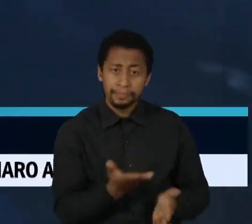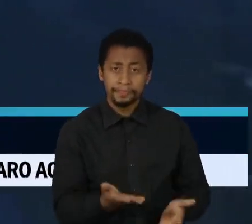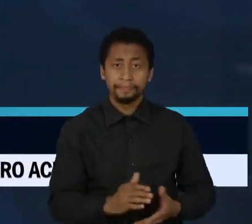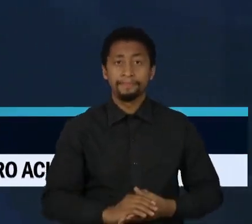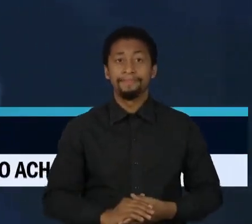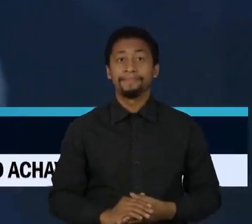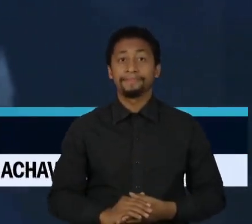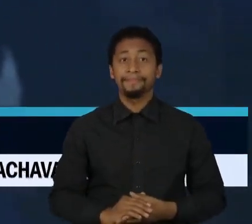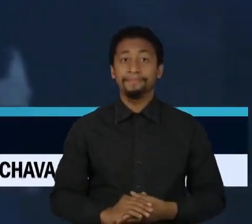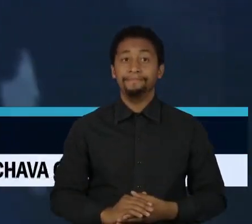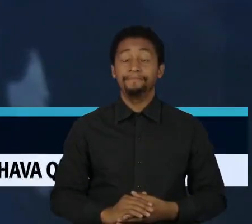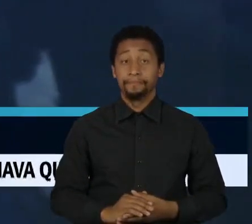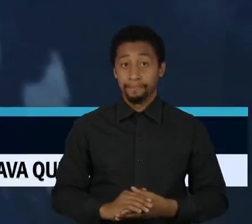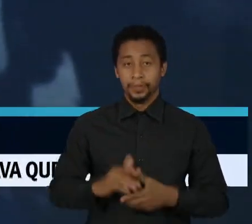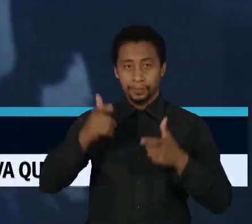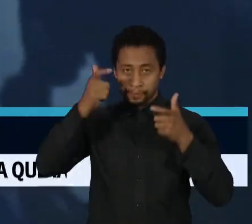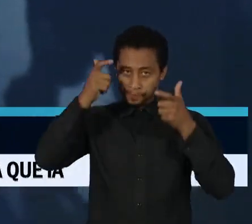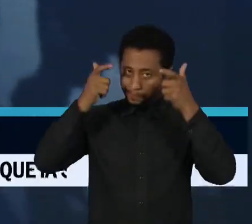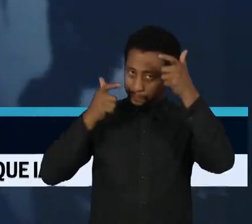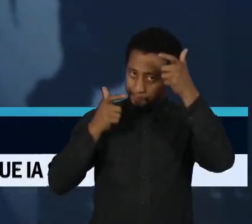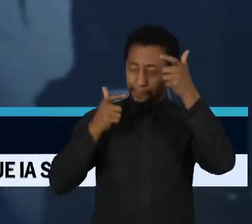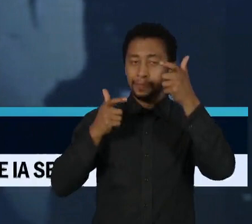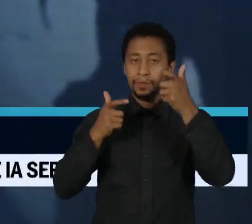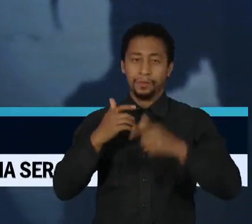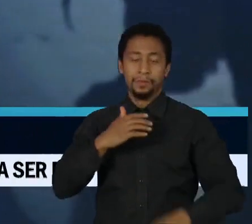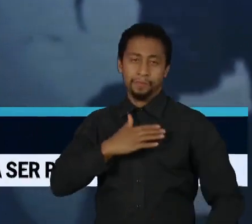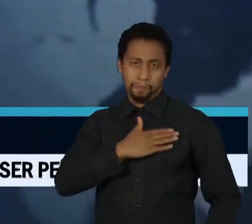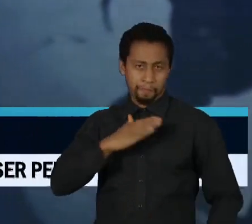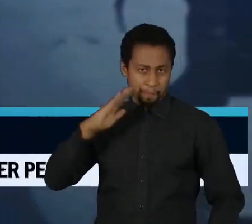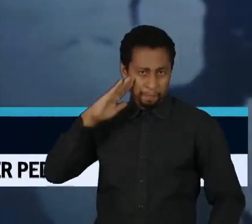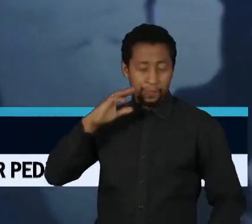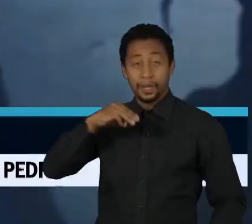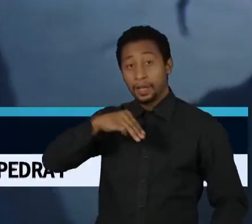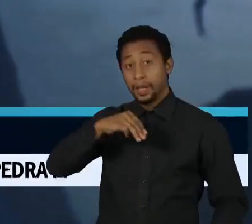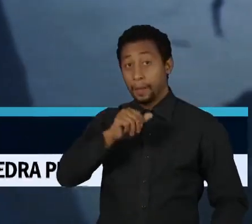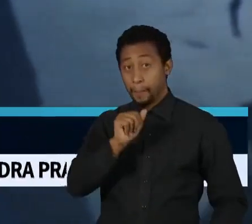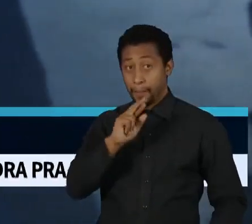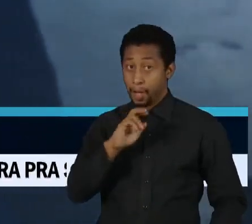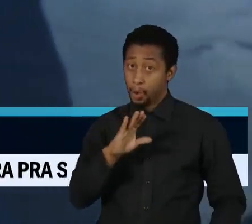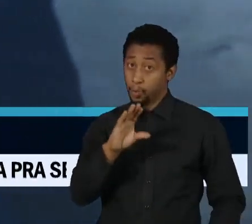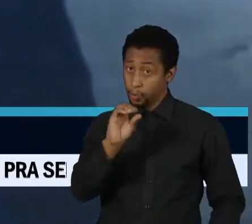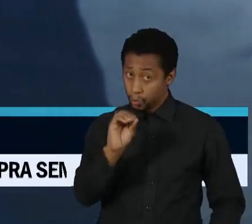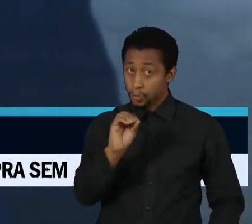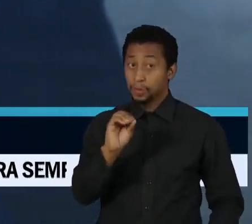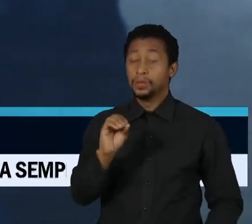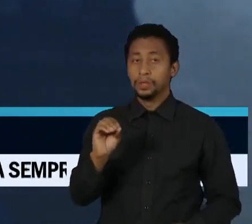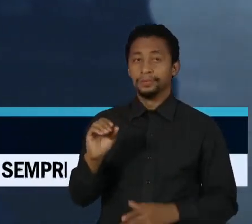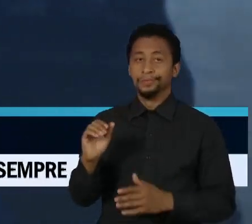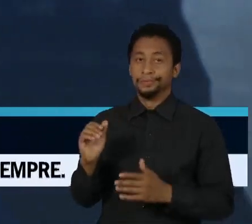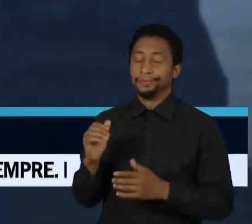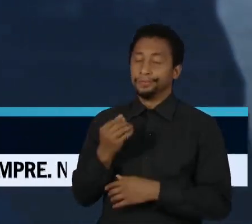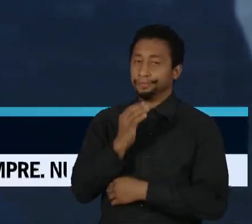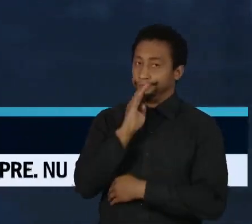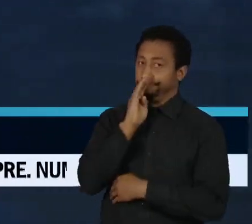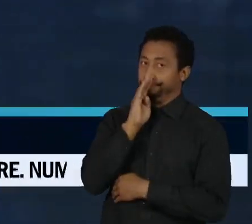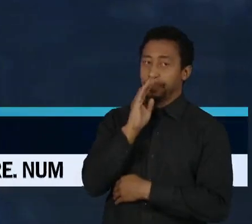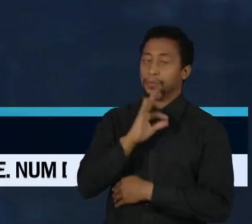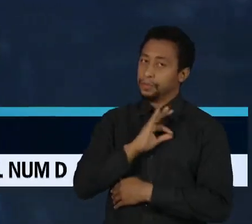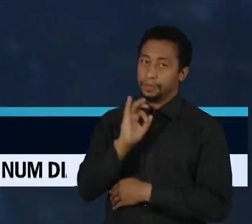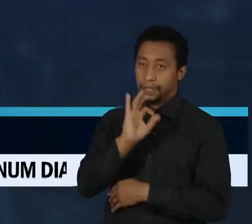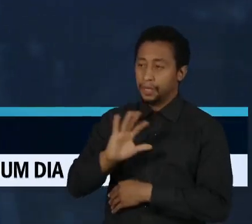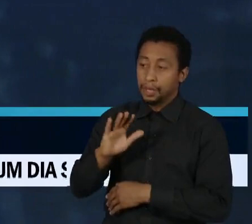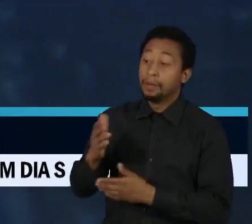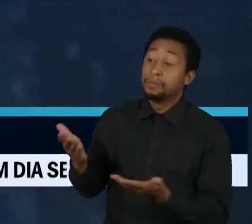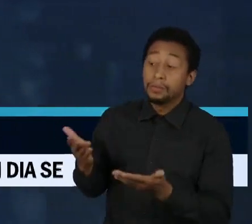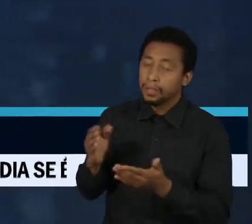O tenente-coronel Mauro Cid ficou em silêncio durante o depoimento à Polícia Federal. Ele foi transferido para o Batalhão de Polícia do Exército